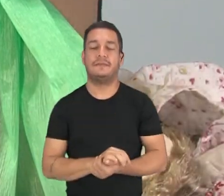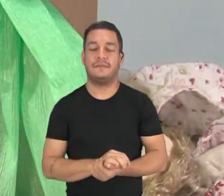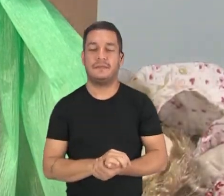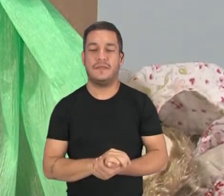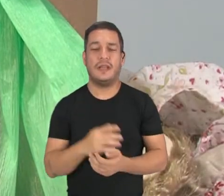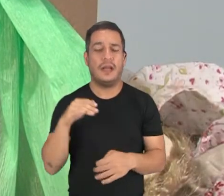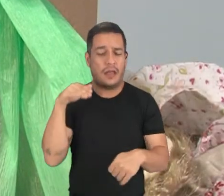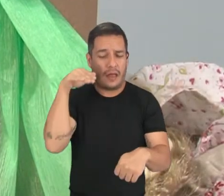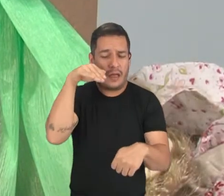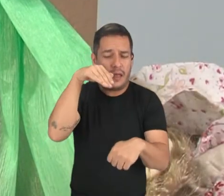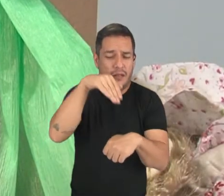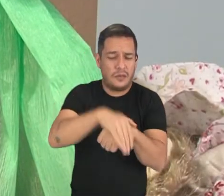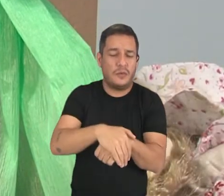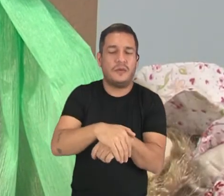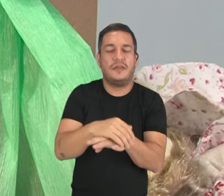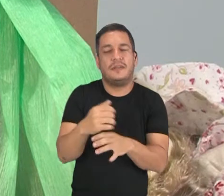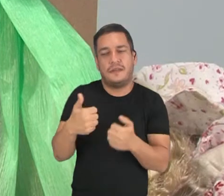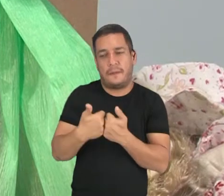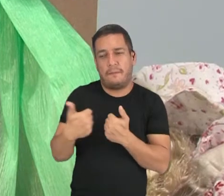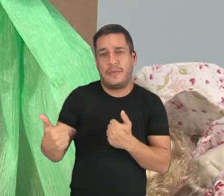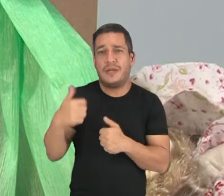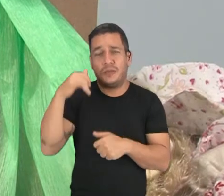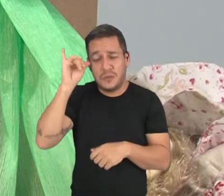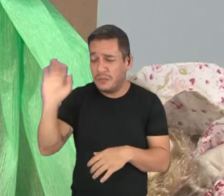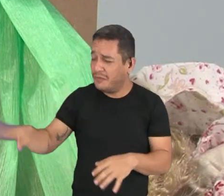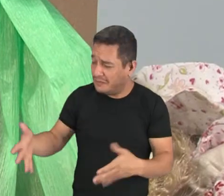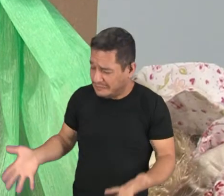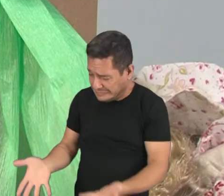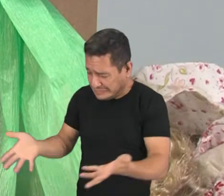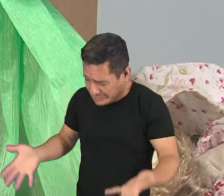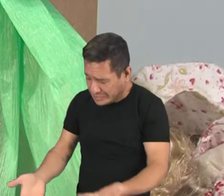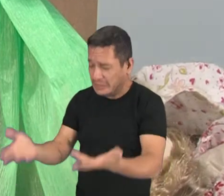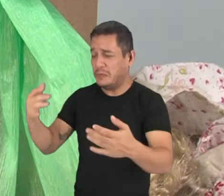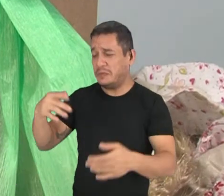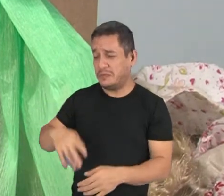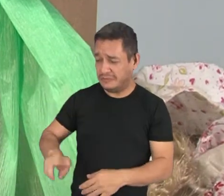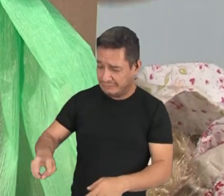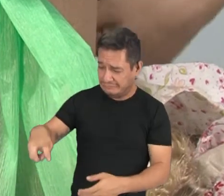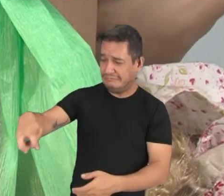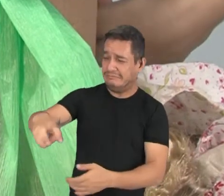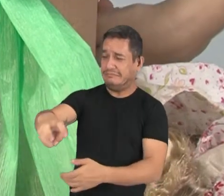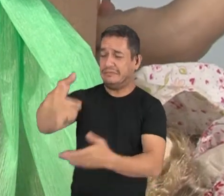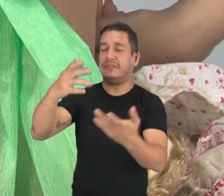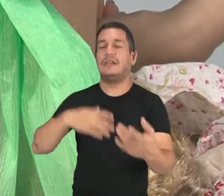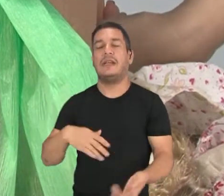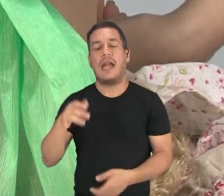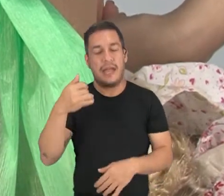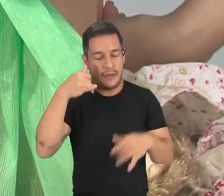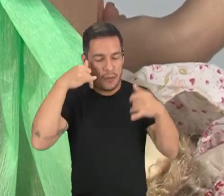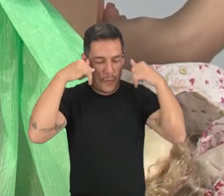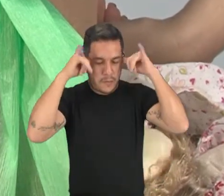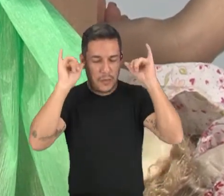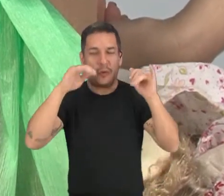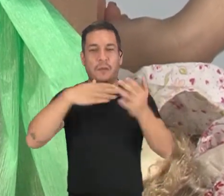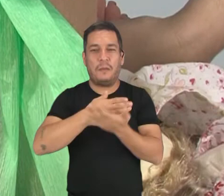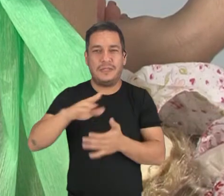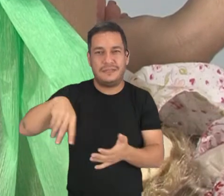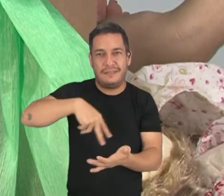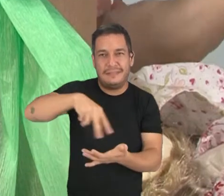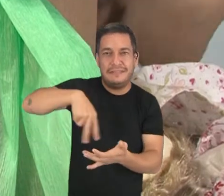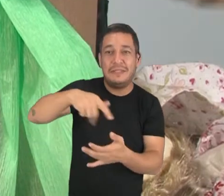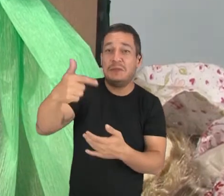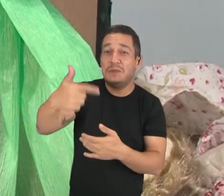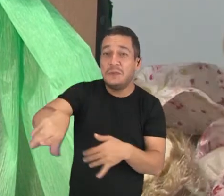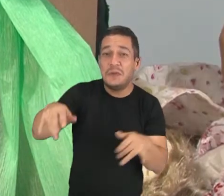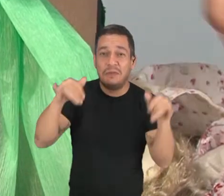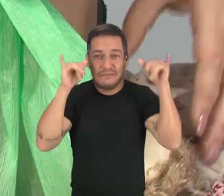Ficou a noite toda ao lado do boi. Fica bom, boi. Levanta, boi. Quando pensa que não, o boi começa a dançar de